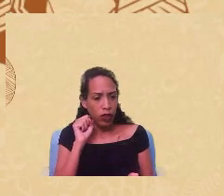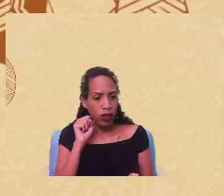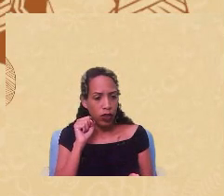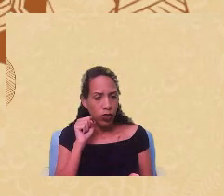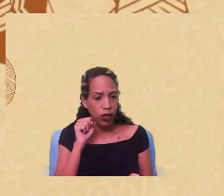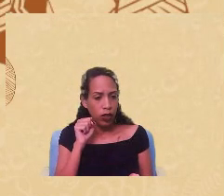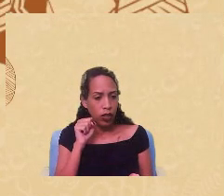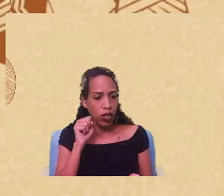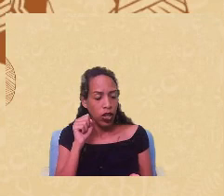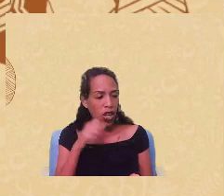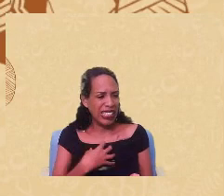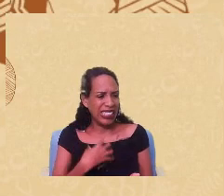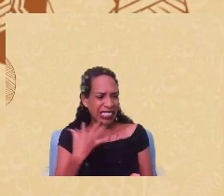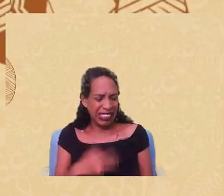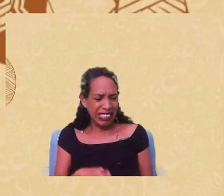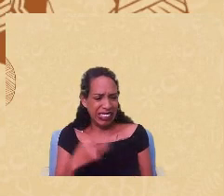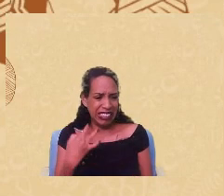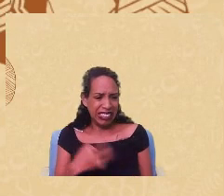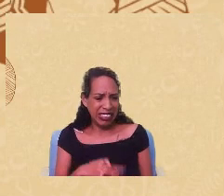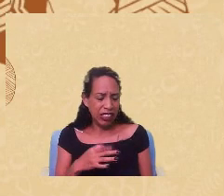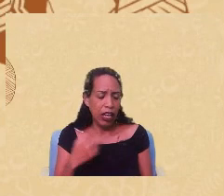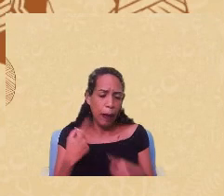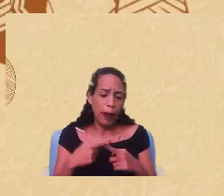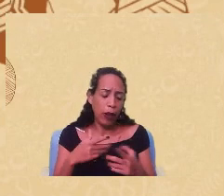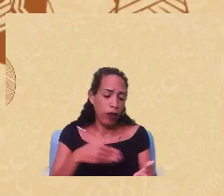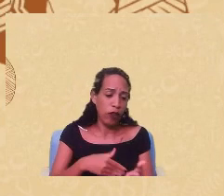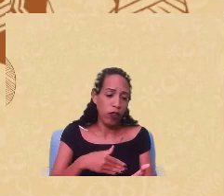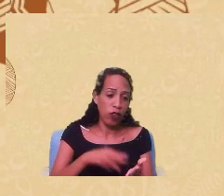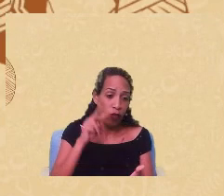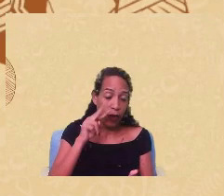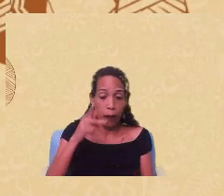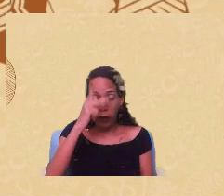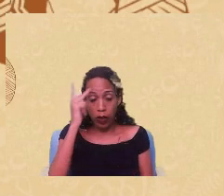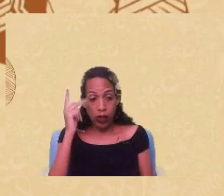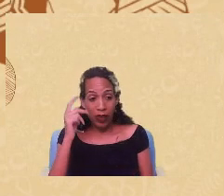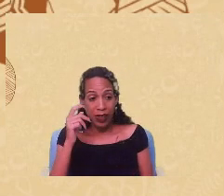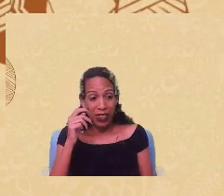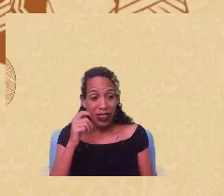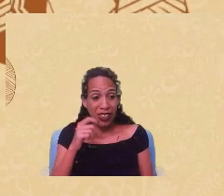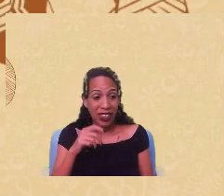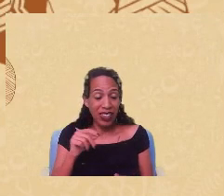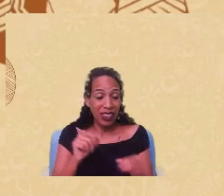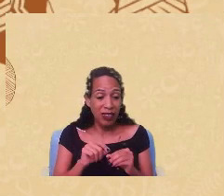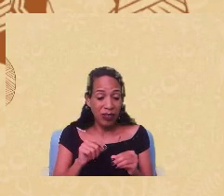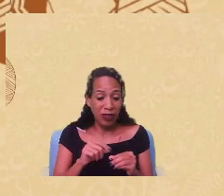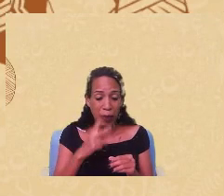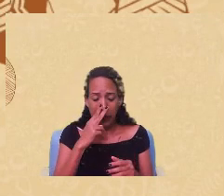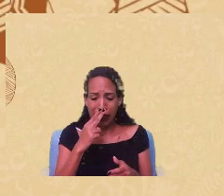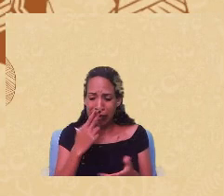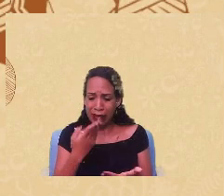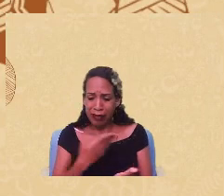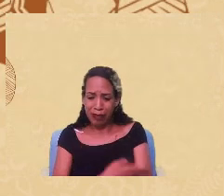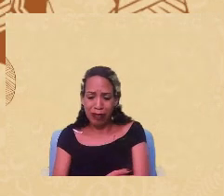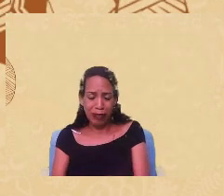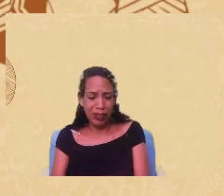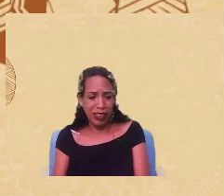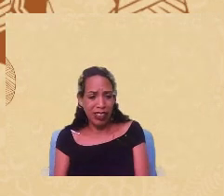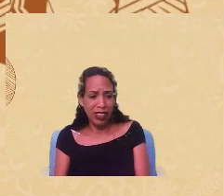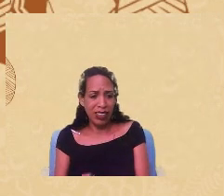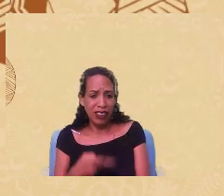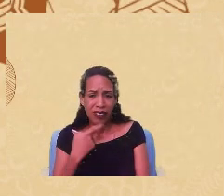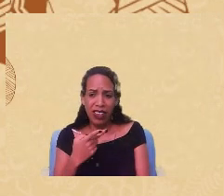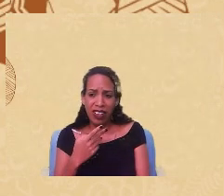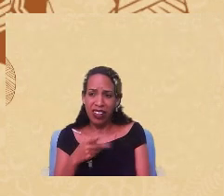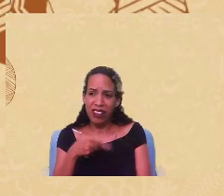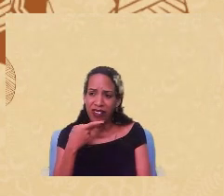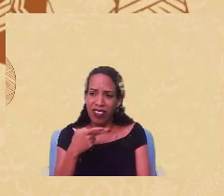é dolorido porque no final a gente vê uma pessoa que foi forçada a se embranquecer assumir características discursivas